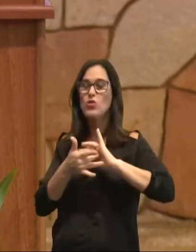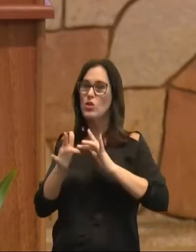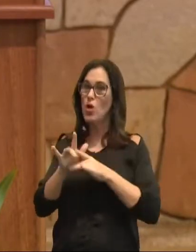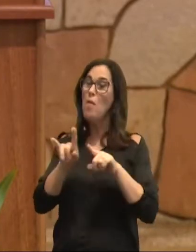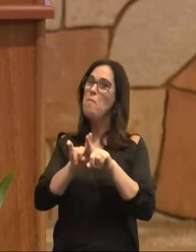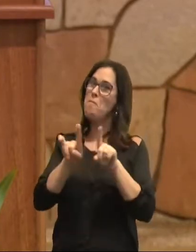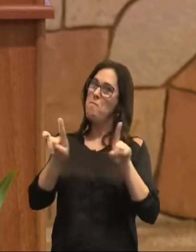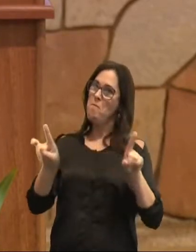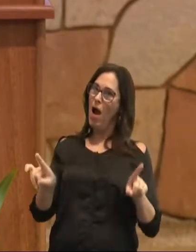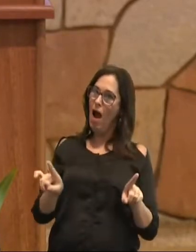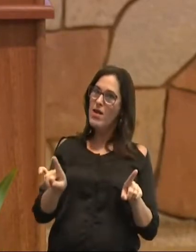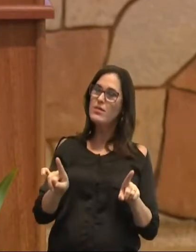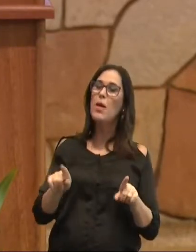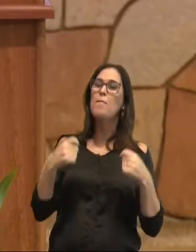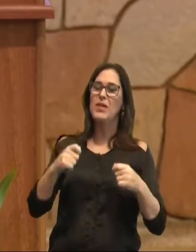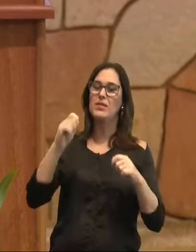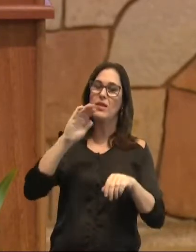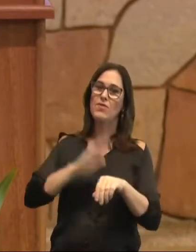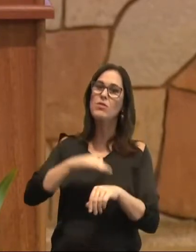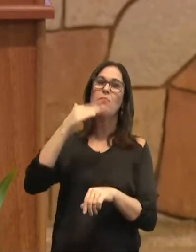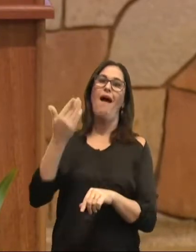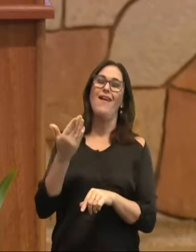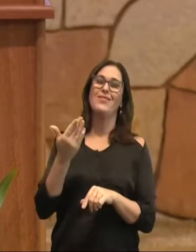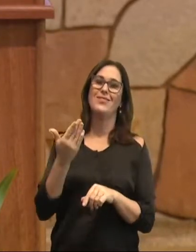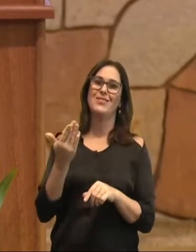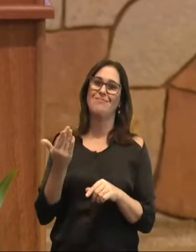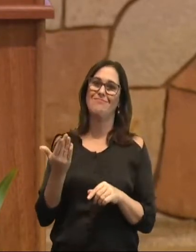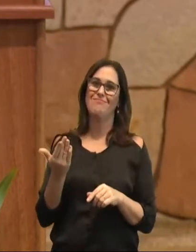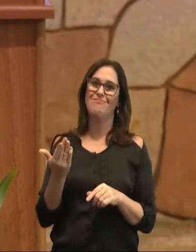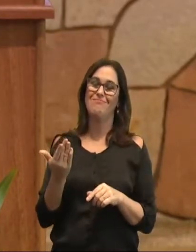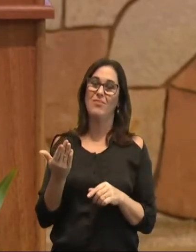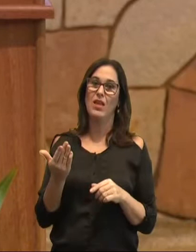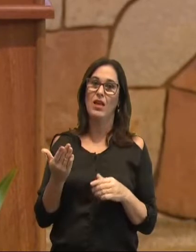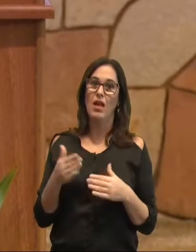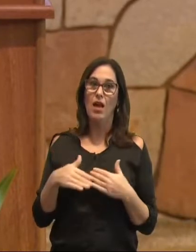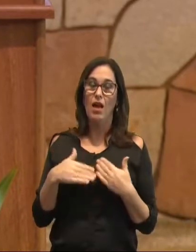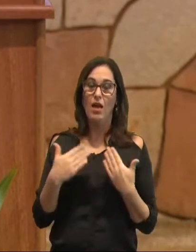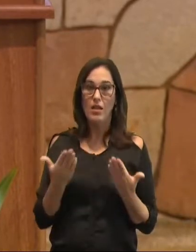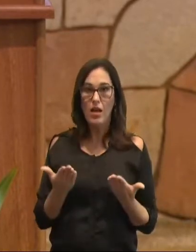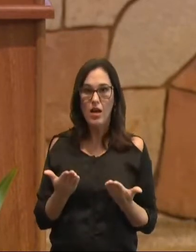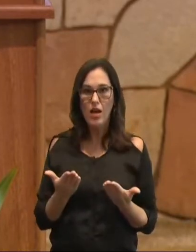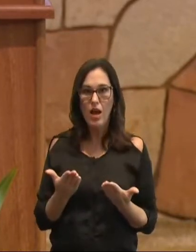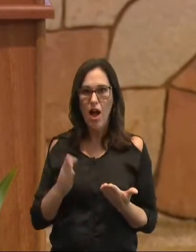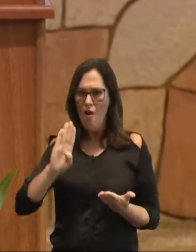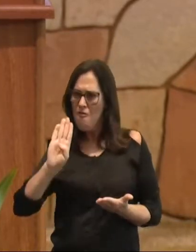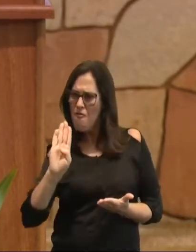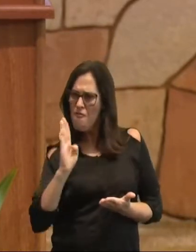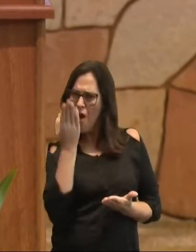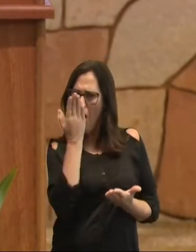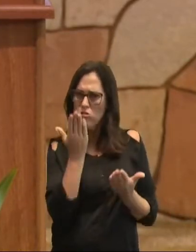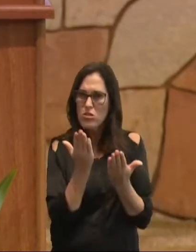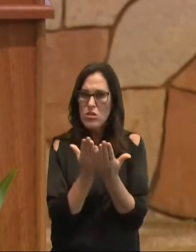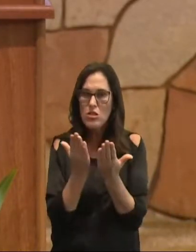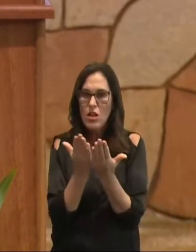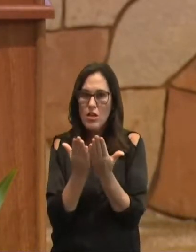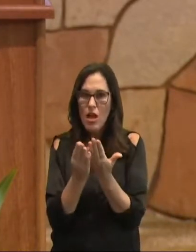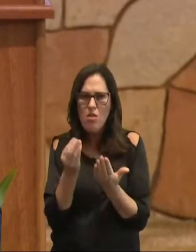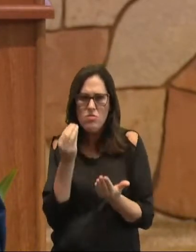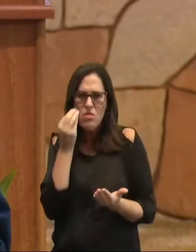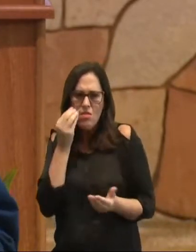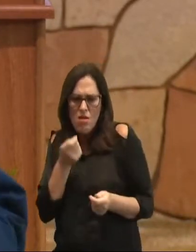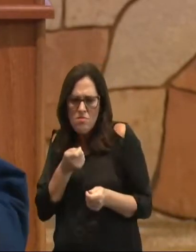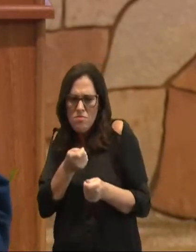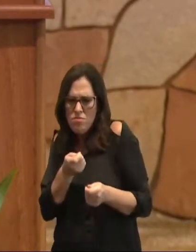por mais alguma coisa. De alguma maneira, esses falsos cristãos estavam tentando